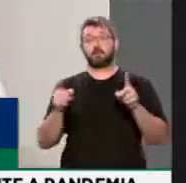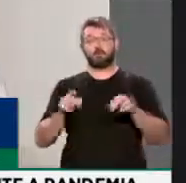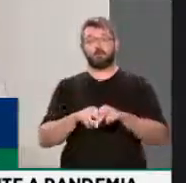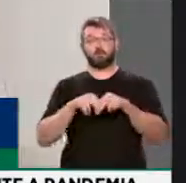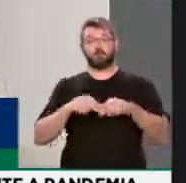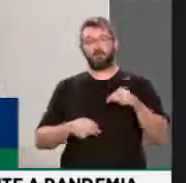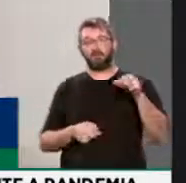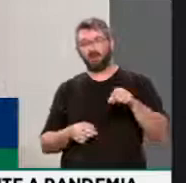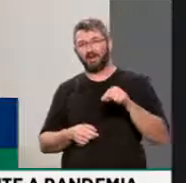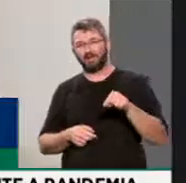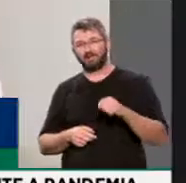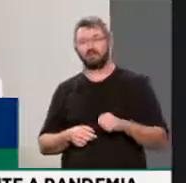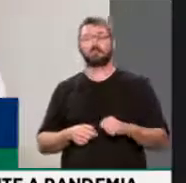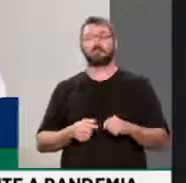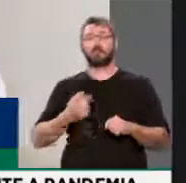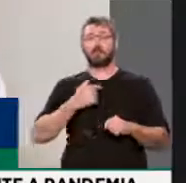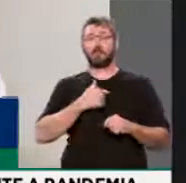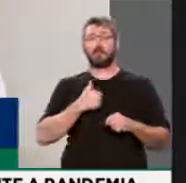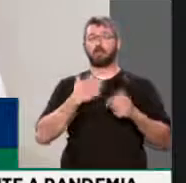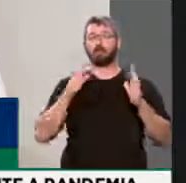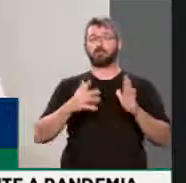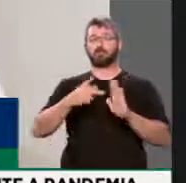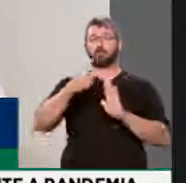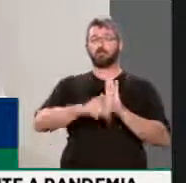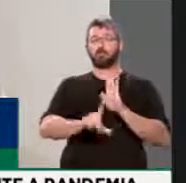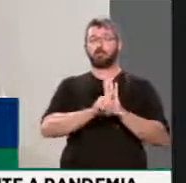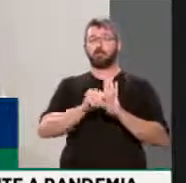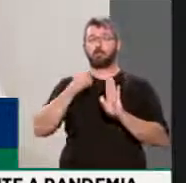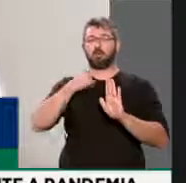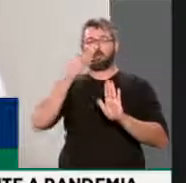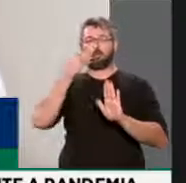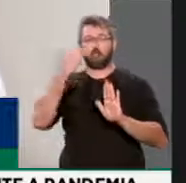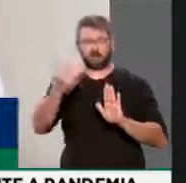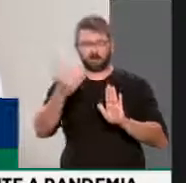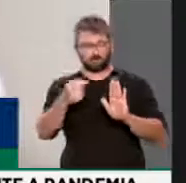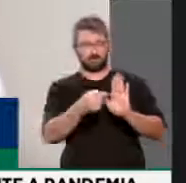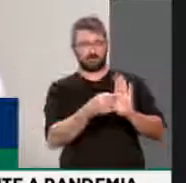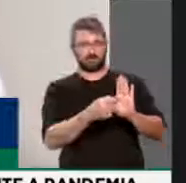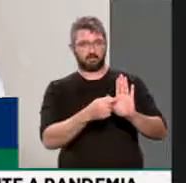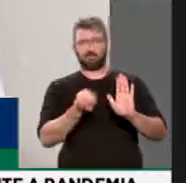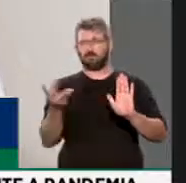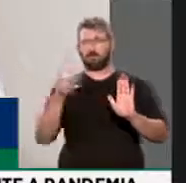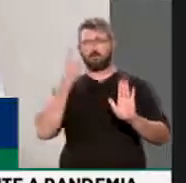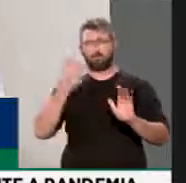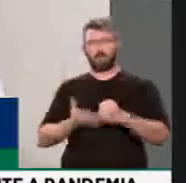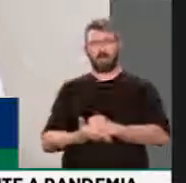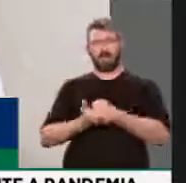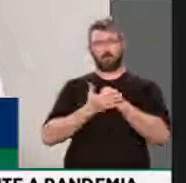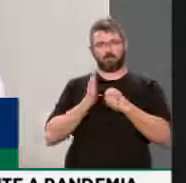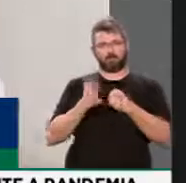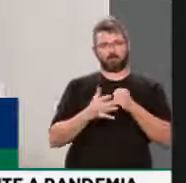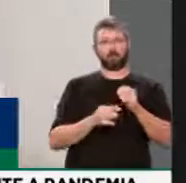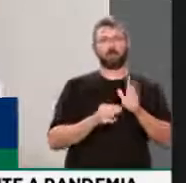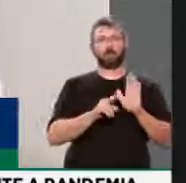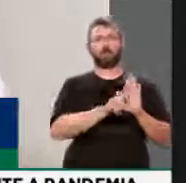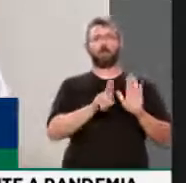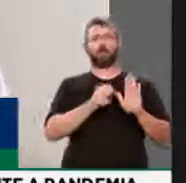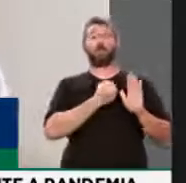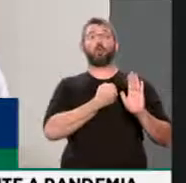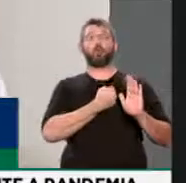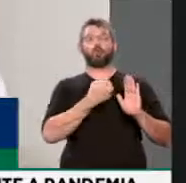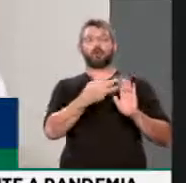disso, Sr. Presidente, eu apresentei um PL, com apoio de vários parlamentares dessa casa, ganhou o número